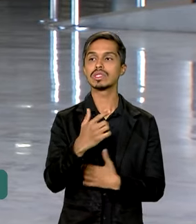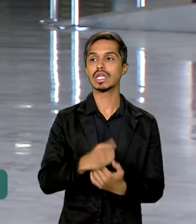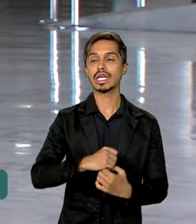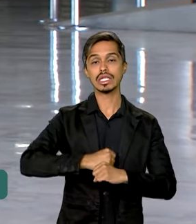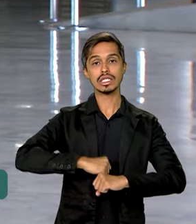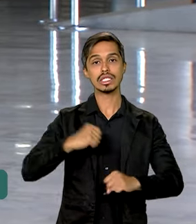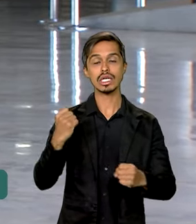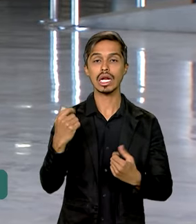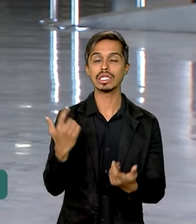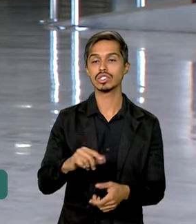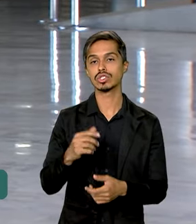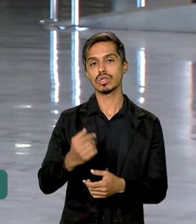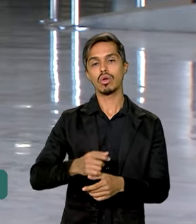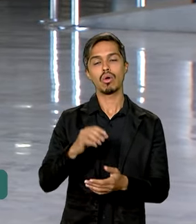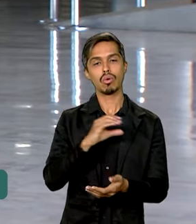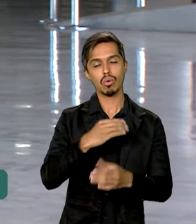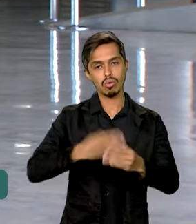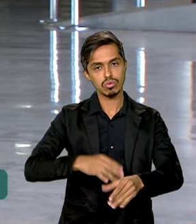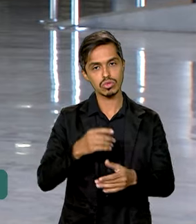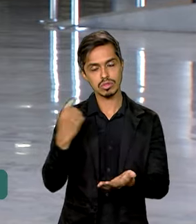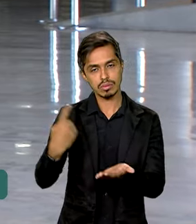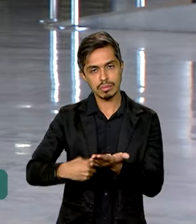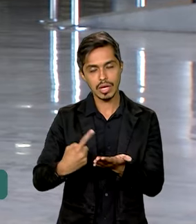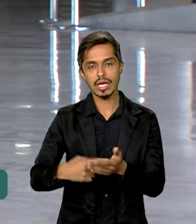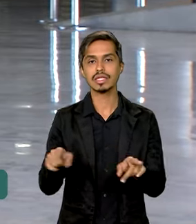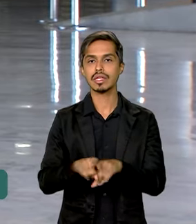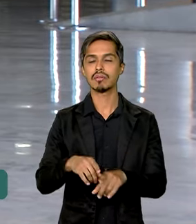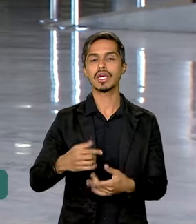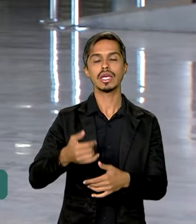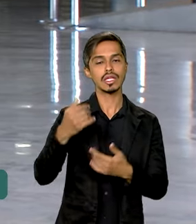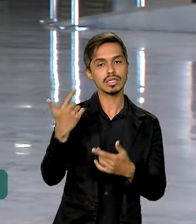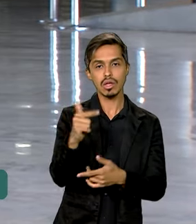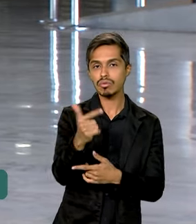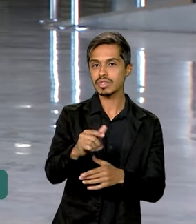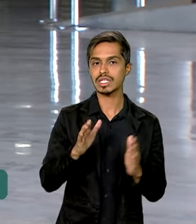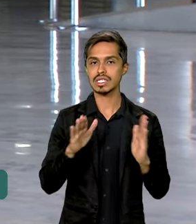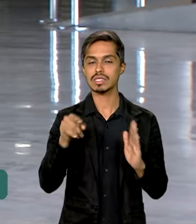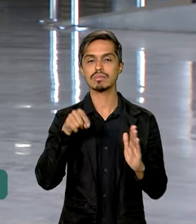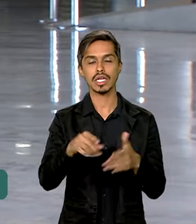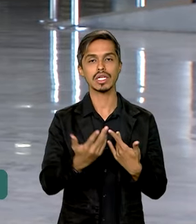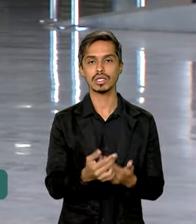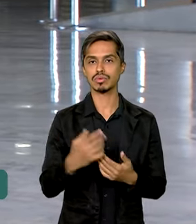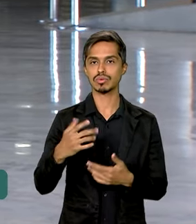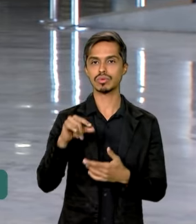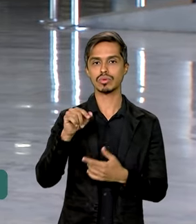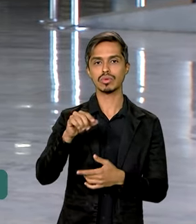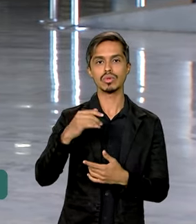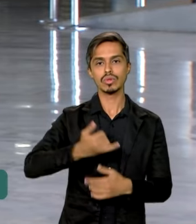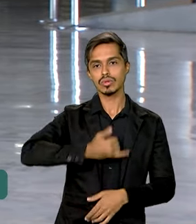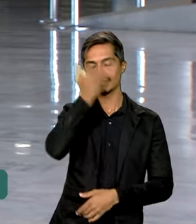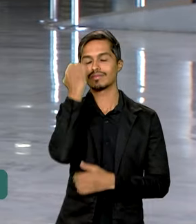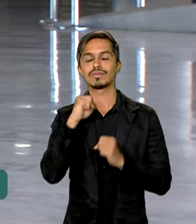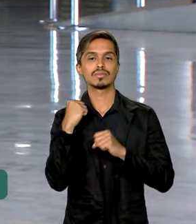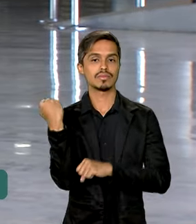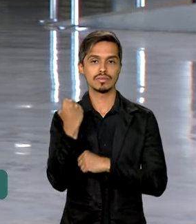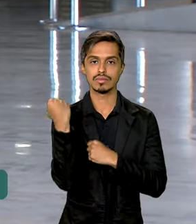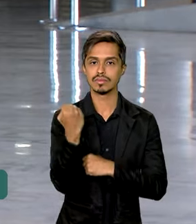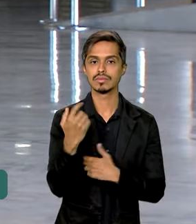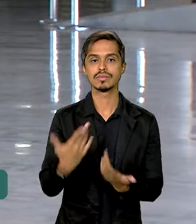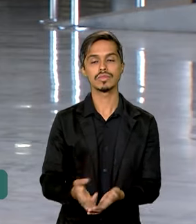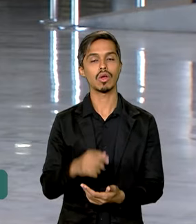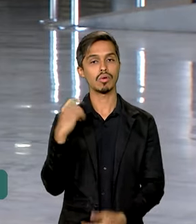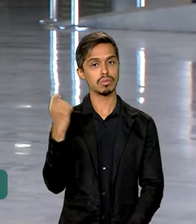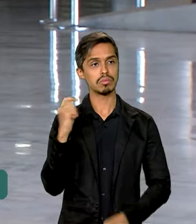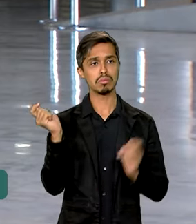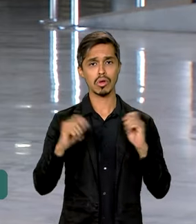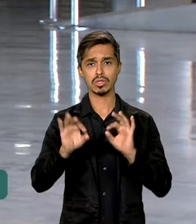grandes concursos marcados para uma data próxima. E, além disso, também há um tempo hábil maior para que o Rio Grande do Sul se reorganize